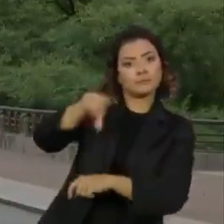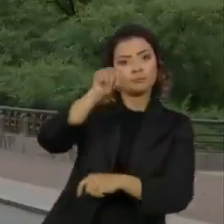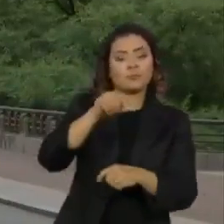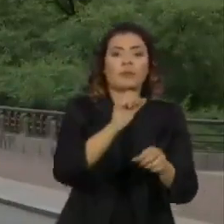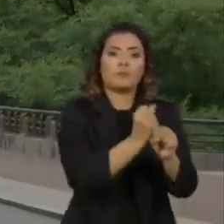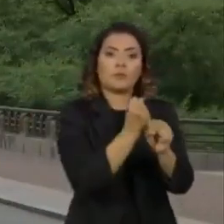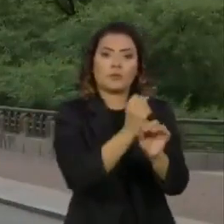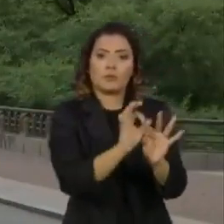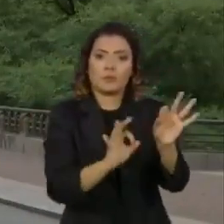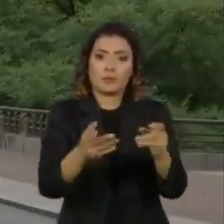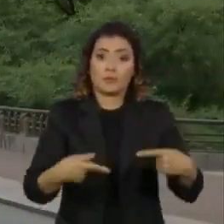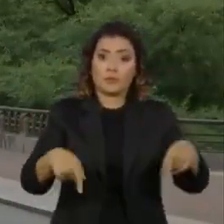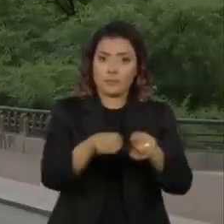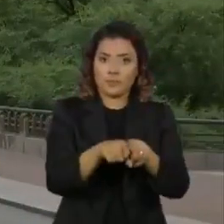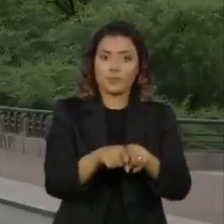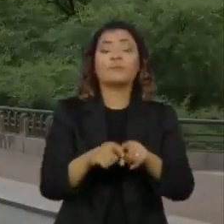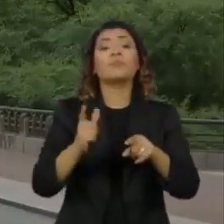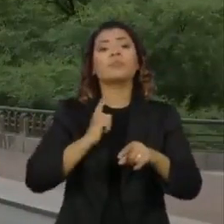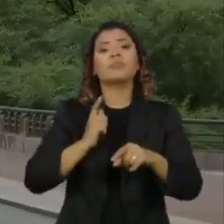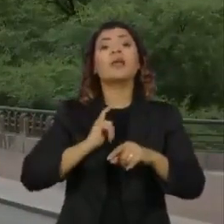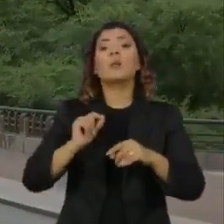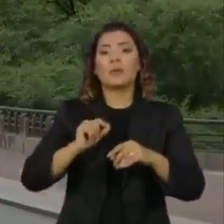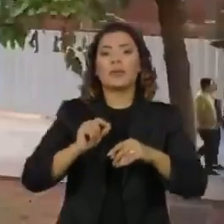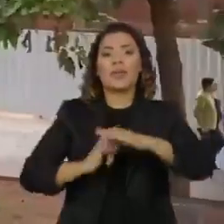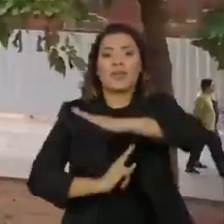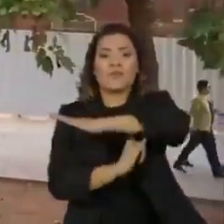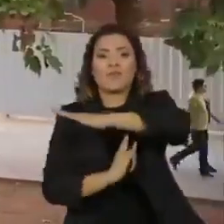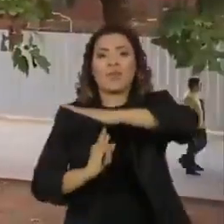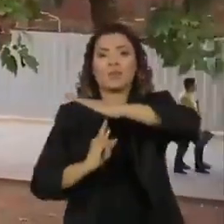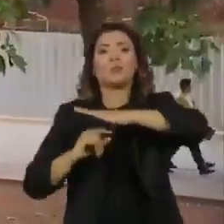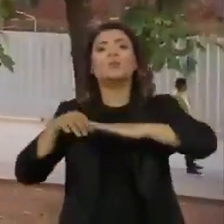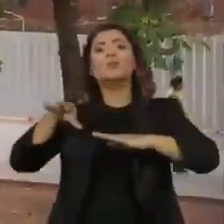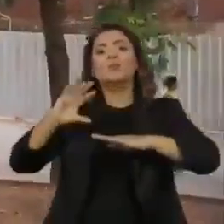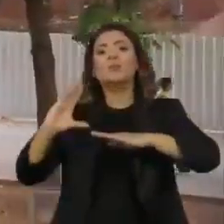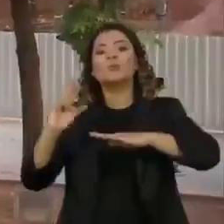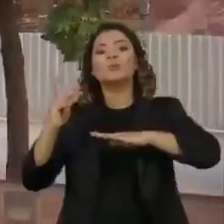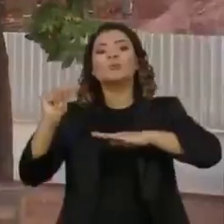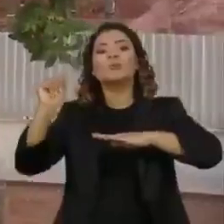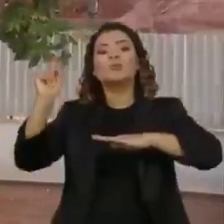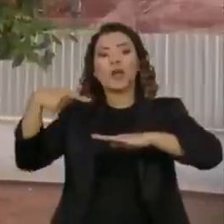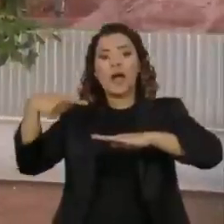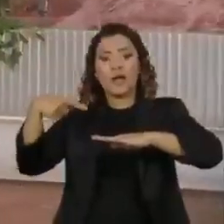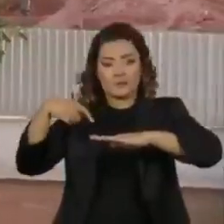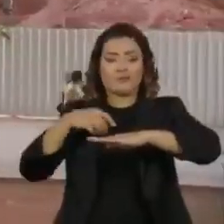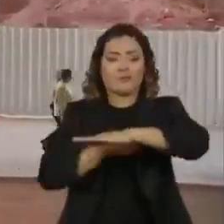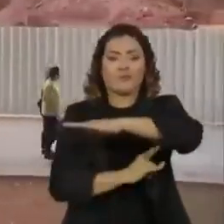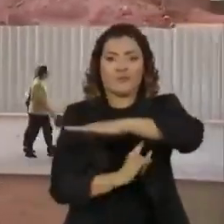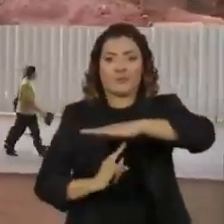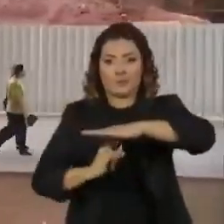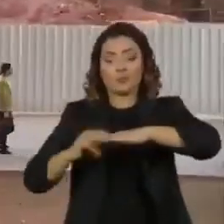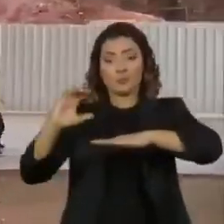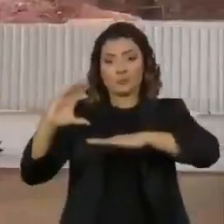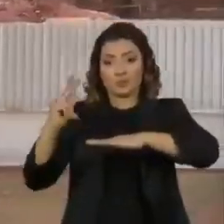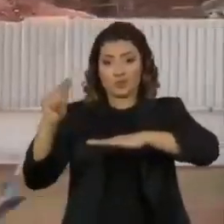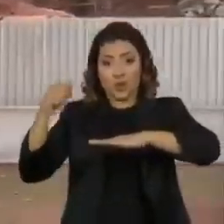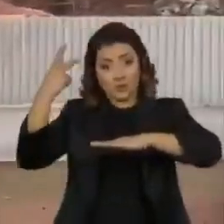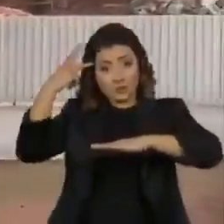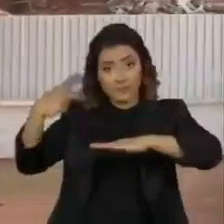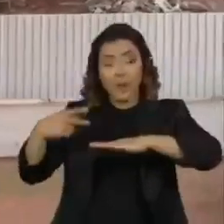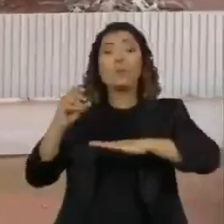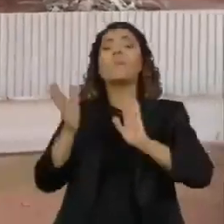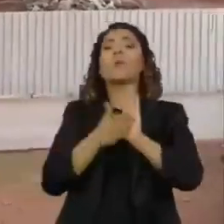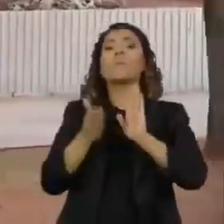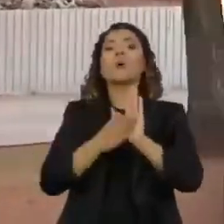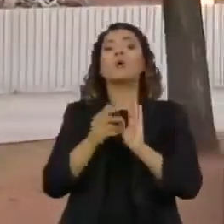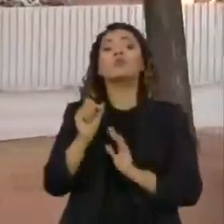O consórcio Viaduto do Chá havia vencido a licitação em outubro do ano passado, oferecendo uma